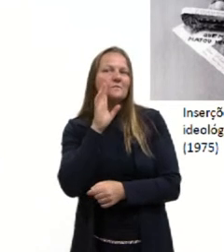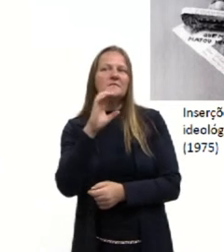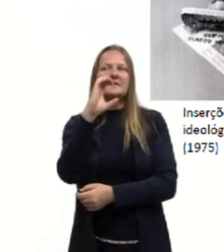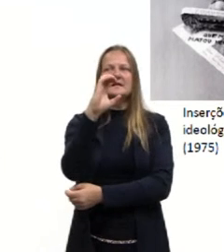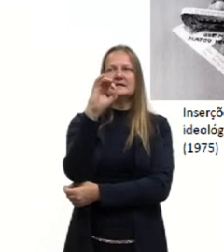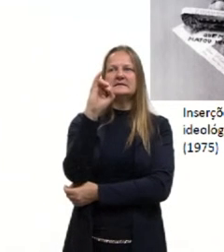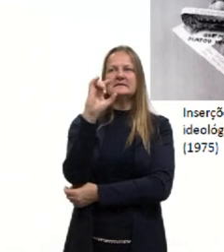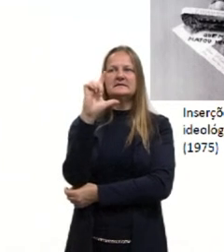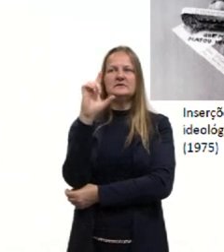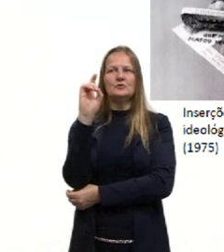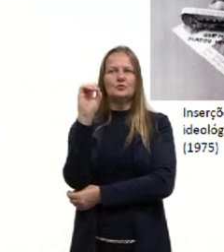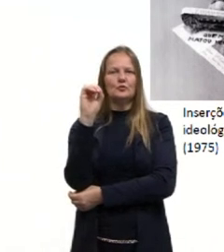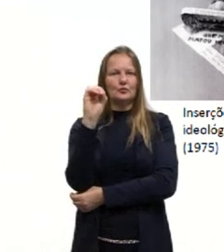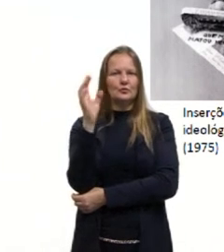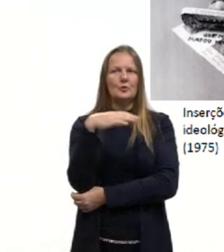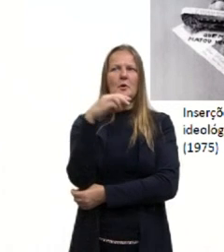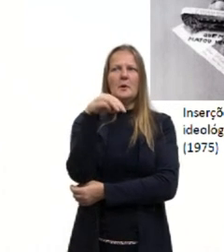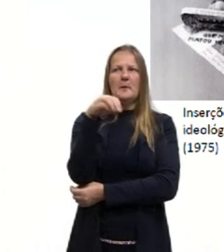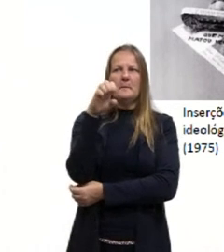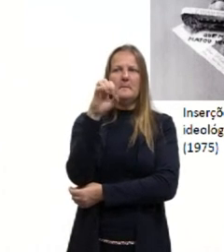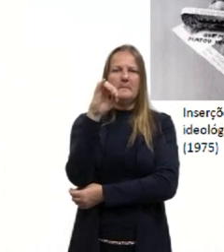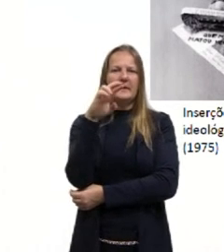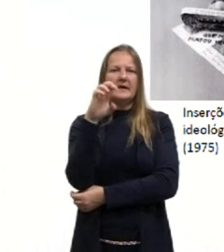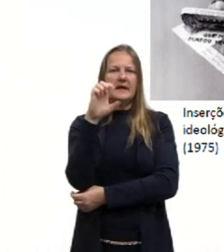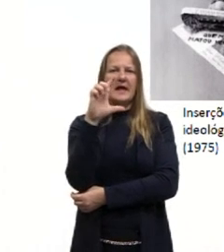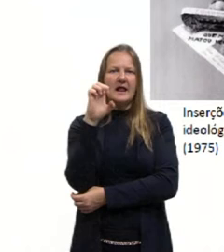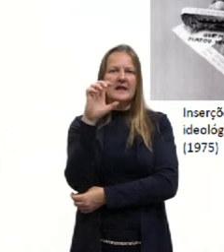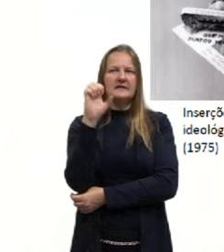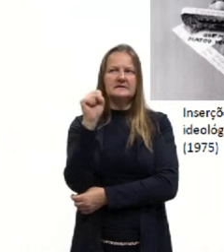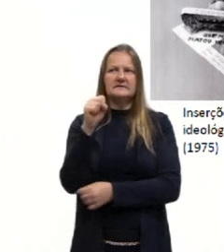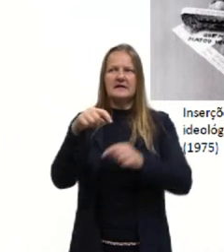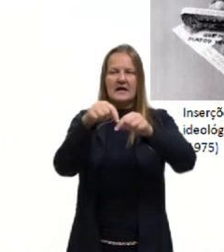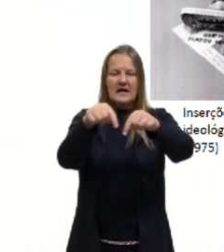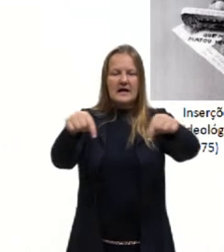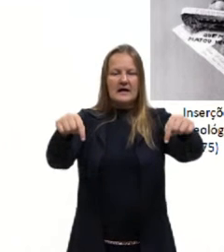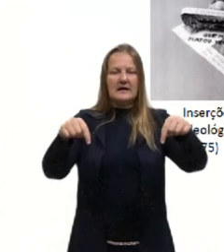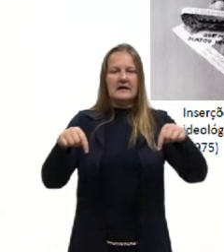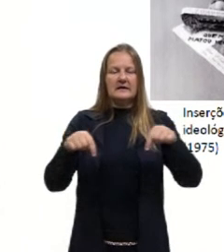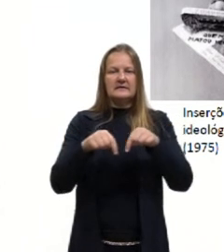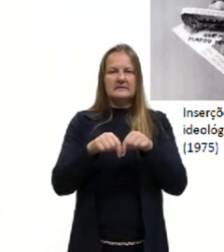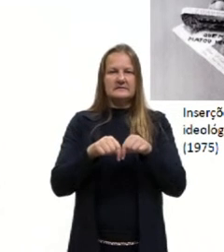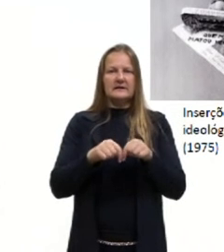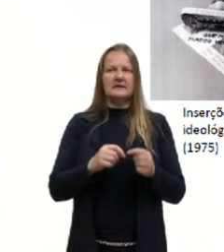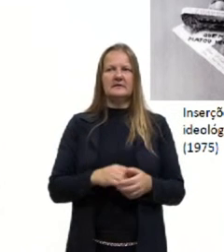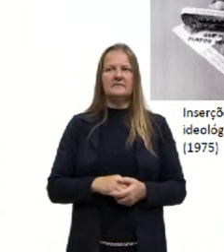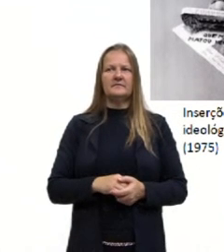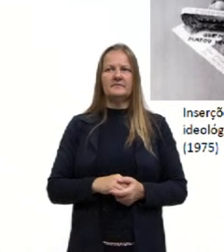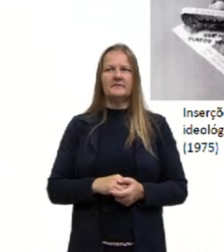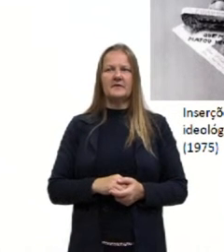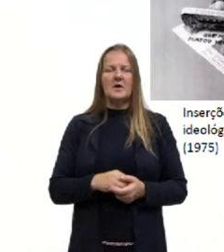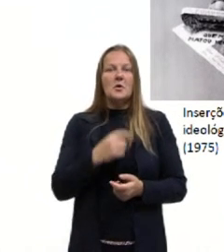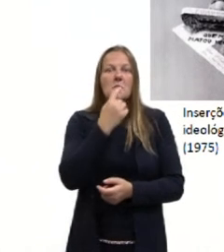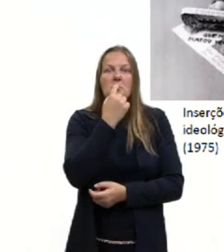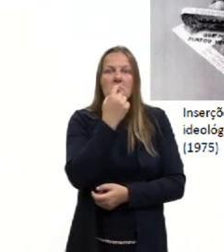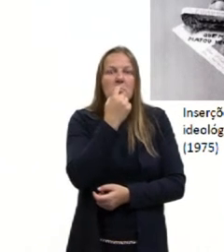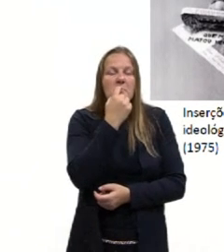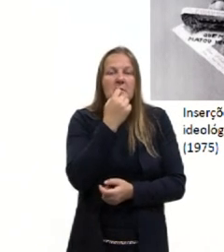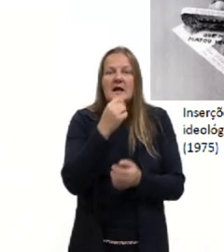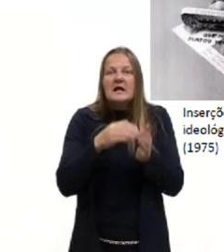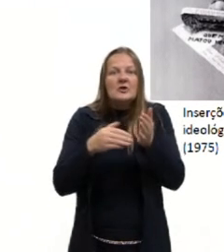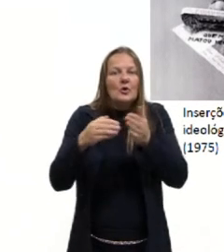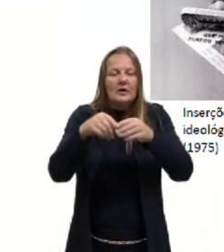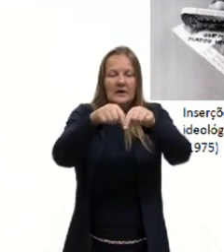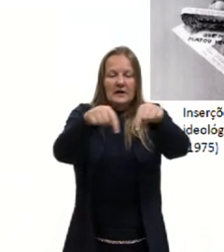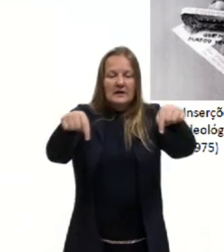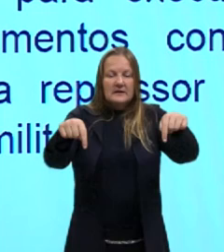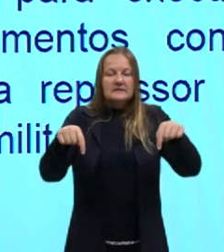Meirelles. Além daquela obra Desvio para o Vermelho, que é aquela sala que está em exposição lá em Otim, toda vermelha, também retratando